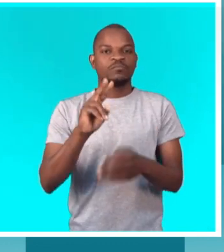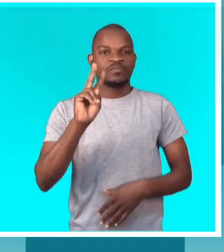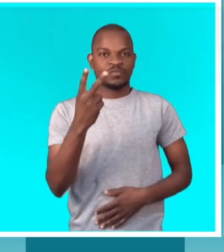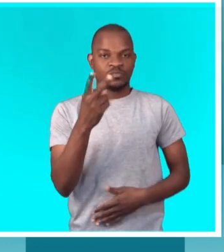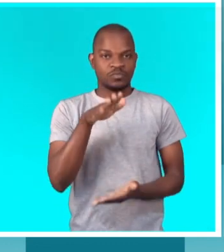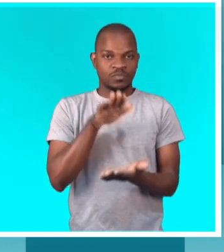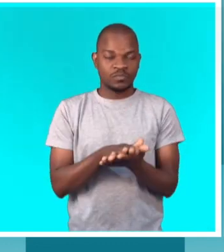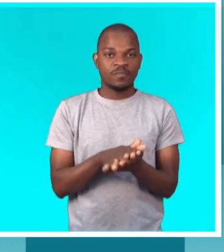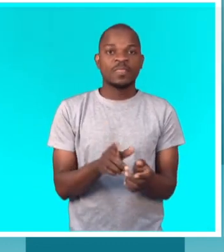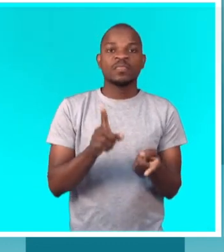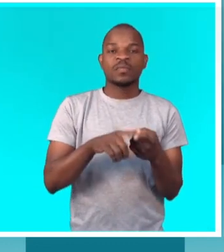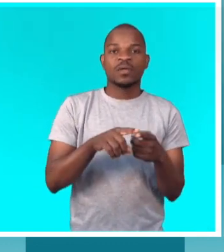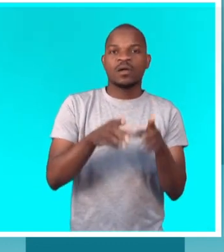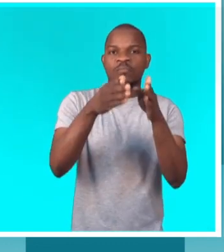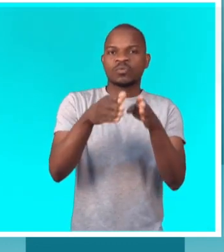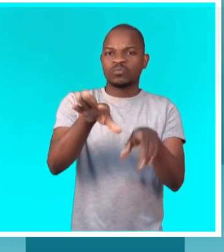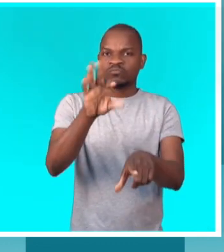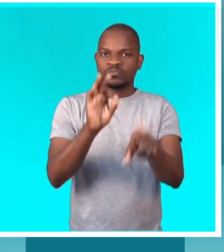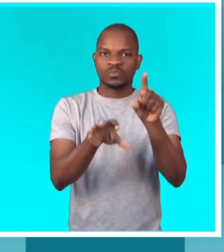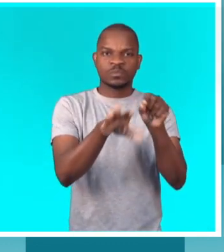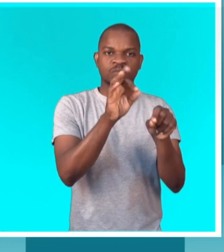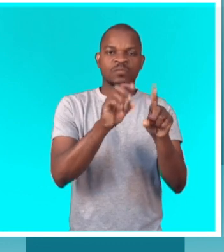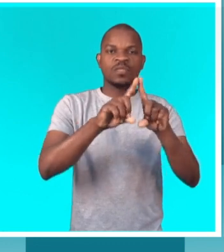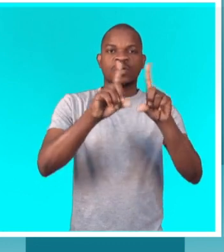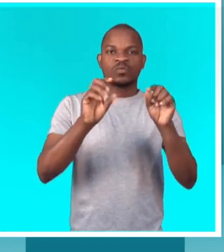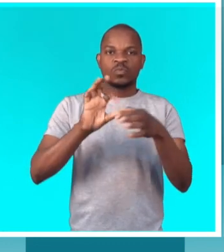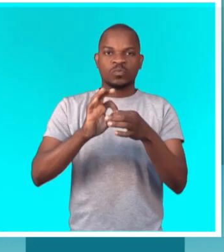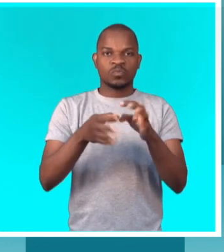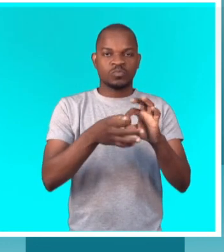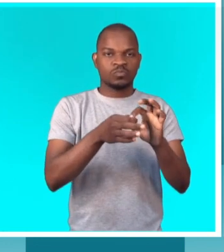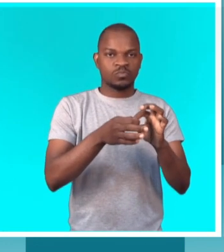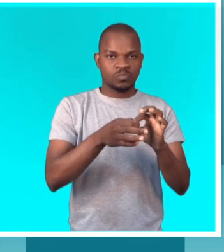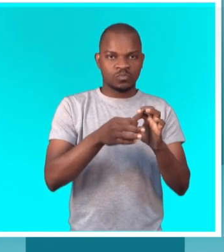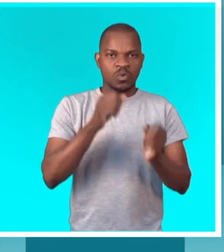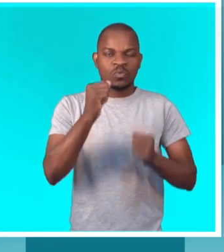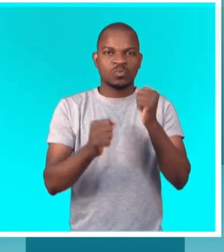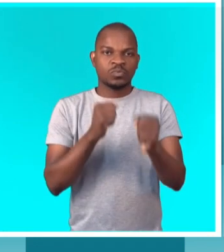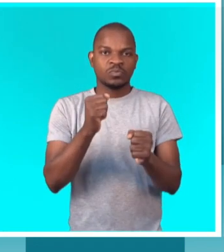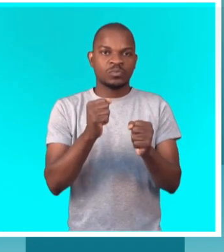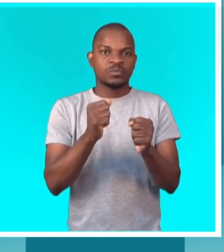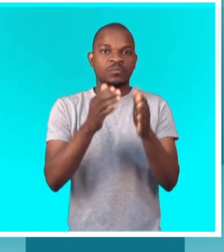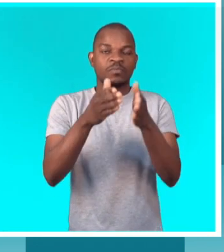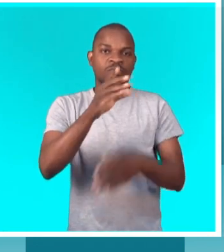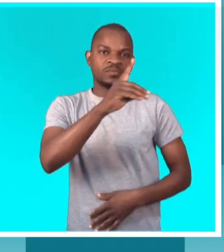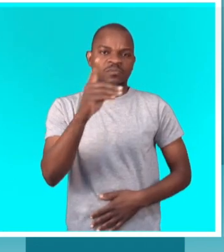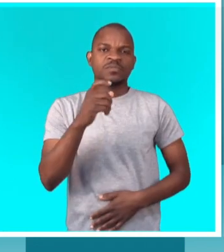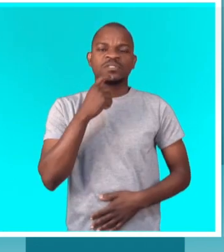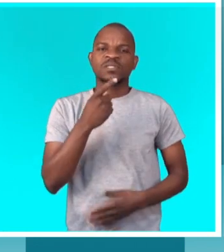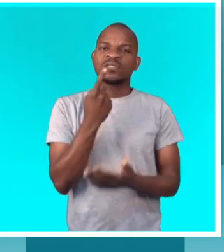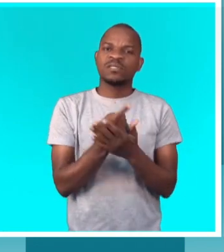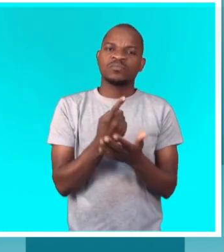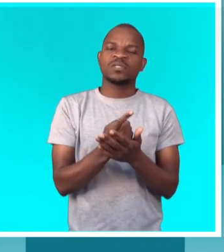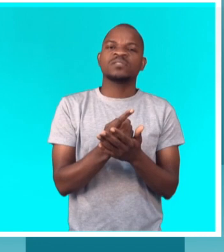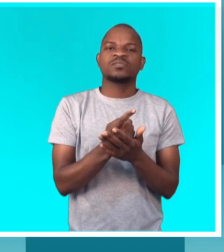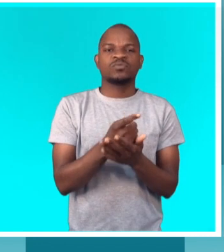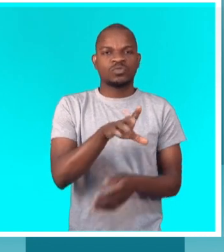Narciso Fakir, selecionador nacional de atletismo adaptado, desafia as autoridades esportivas nacionais